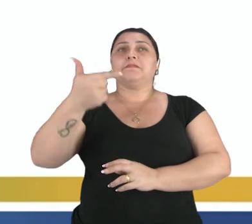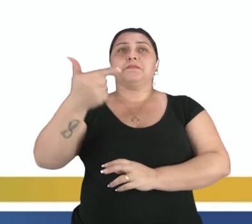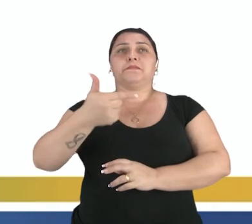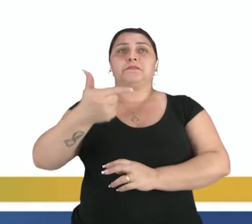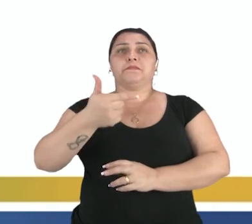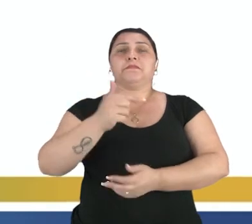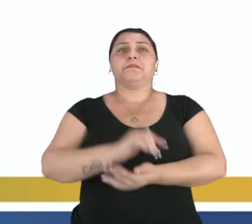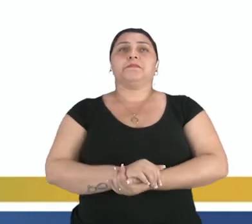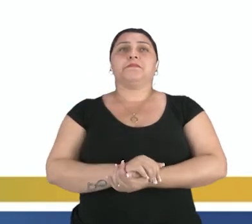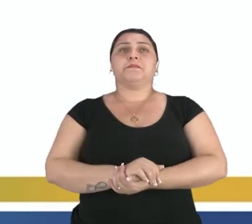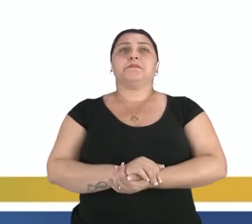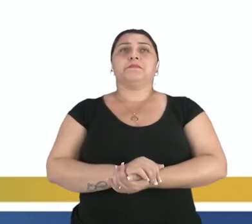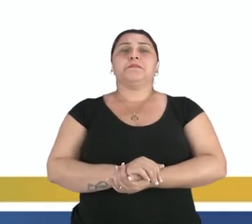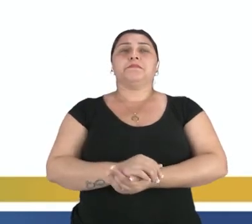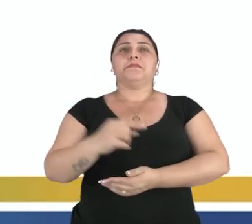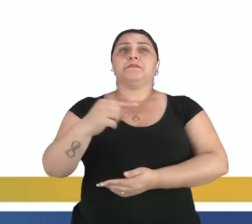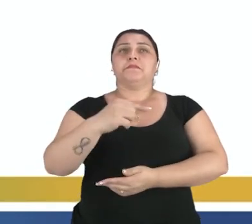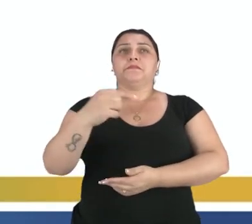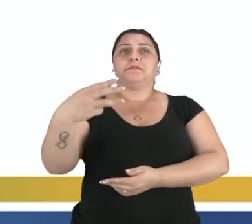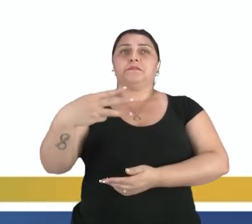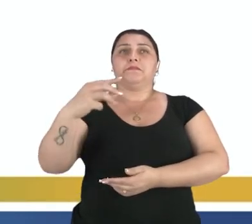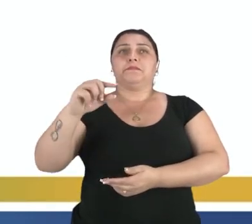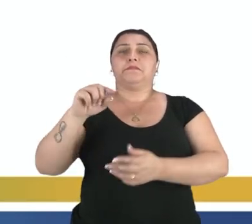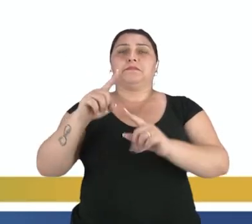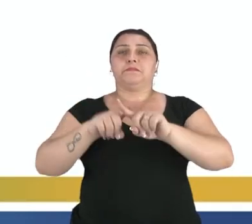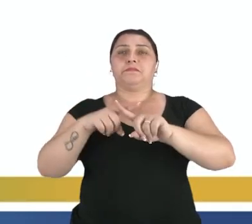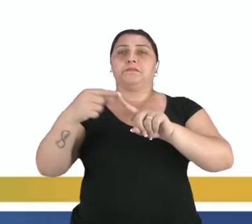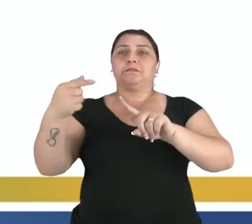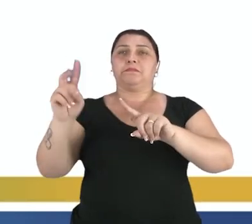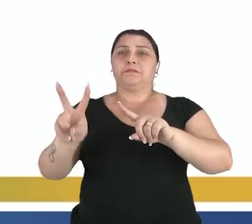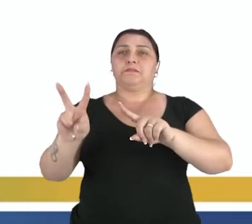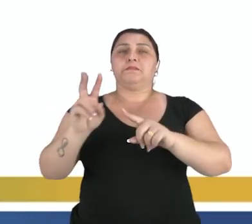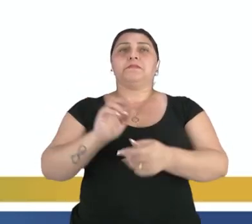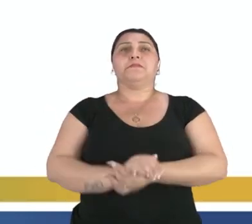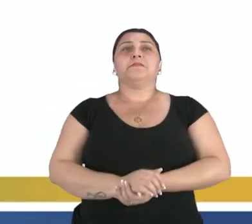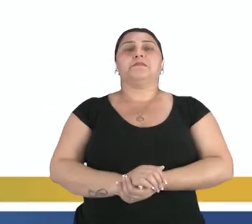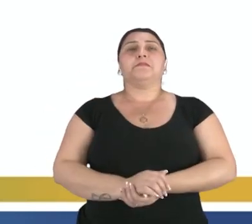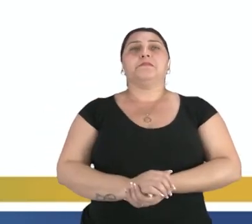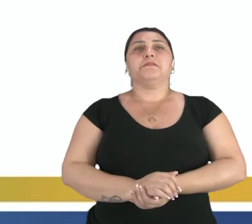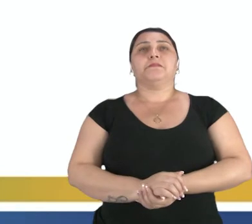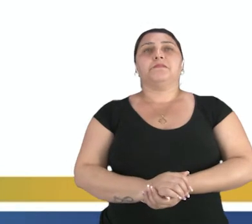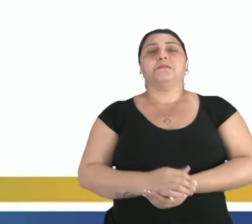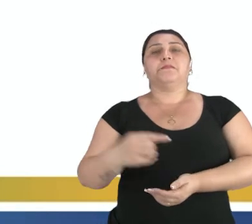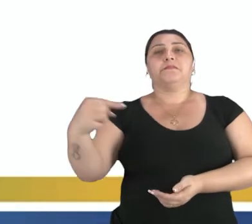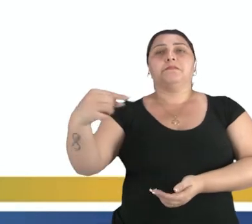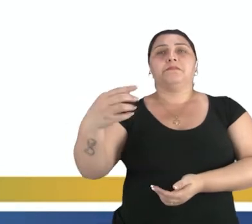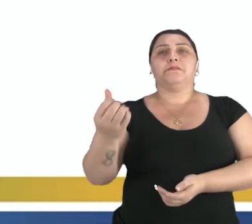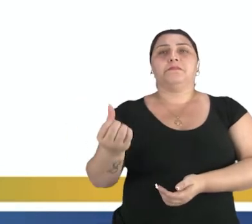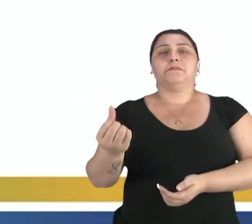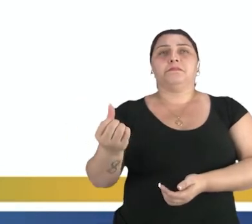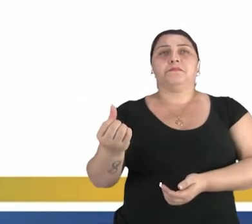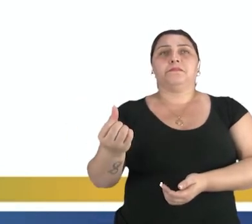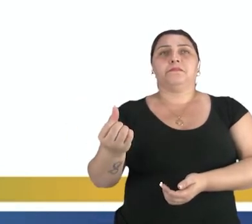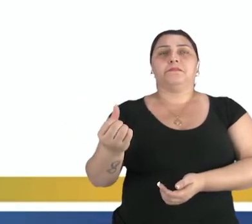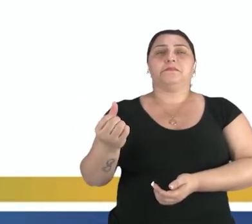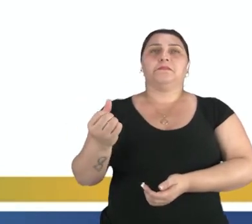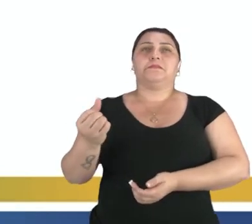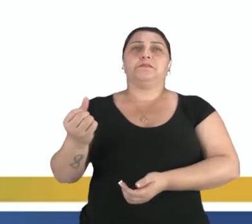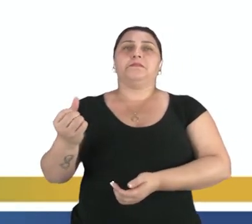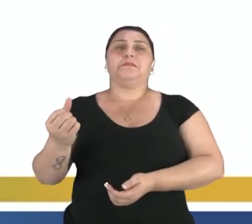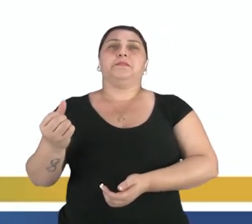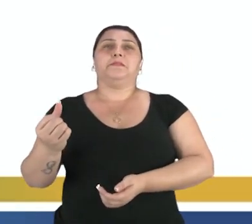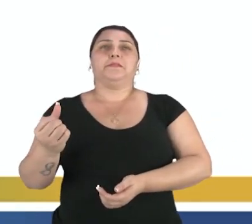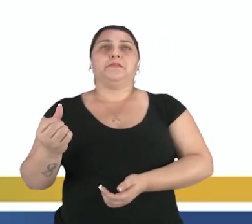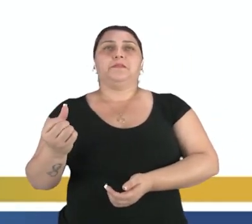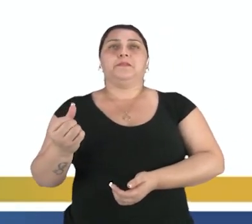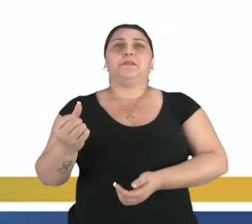2, ficará a seguinte expressão, menos 3 vezes 2. E aí, nós vamos encontrar a imagem, menos 6.